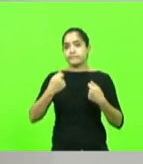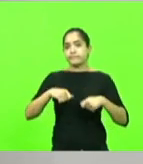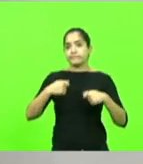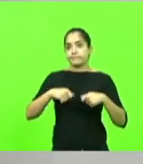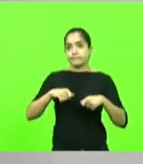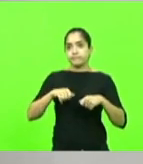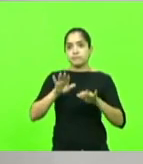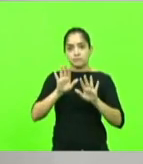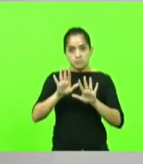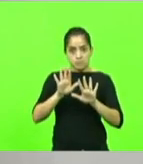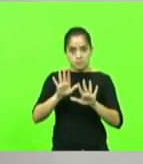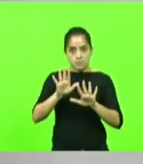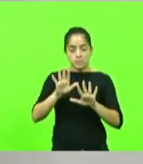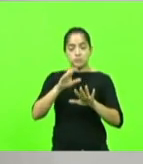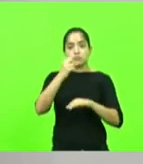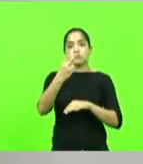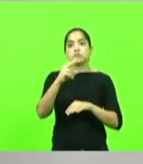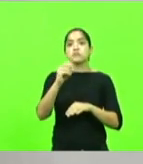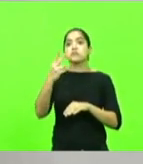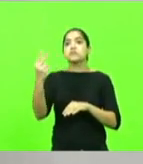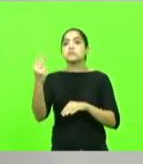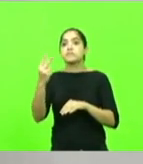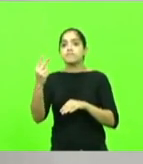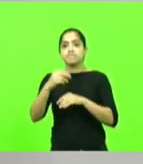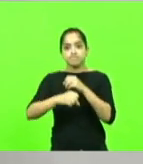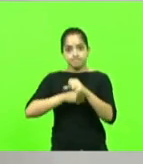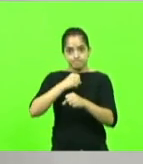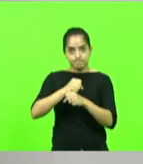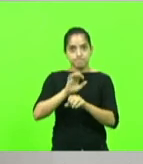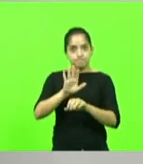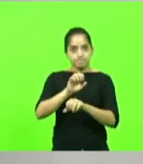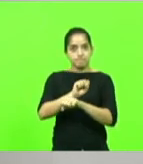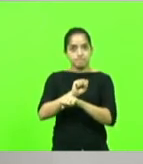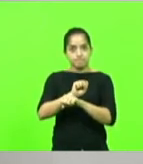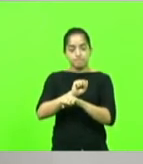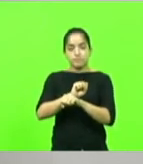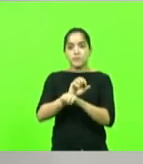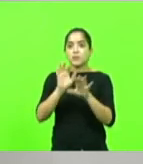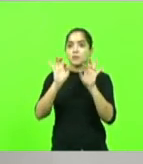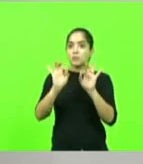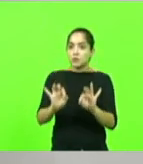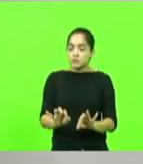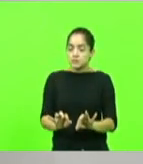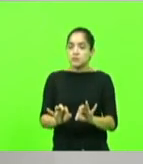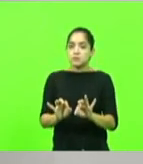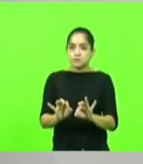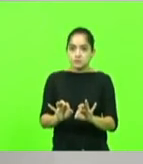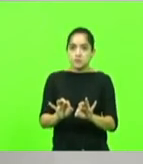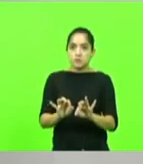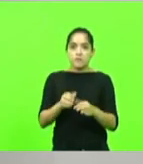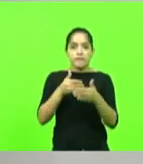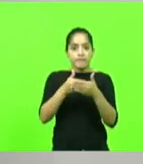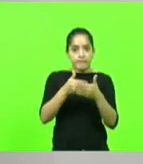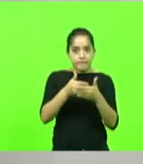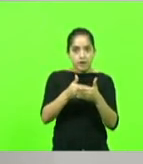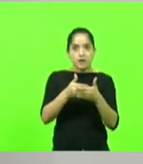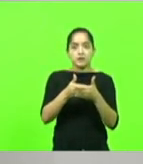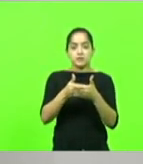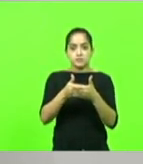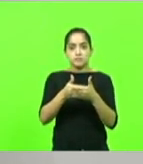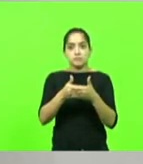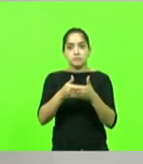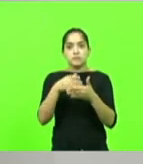Deixa 2022 porque é de 2022. O estado está te aguardando e pode ter certeza. Ela virá e virá a cavalo.